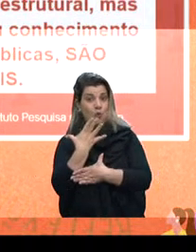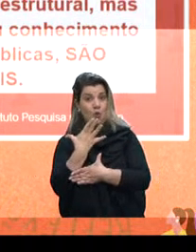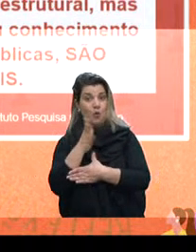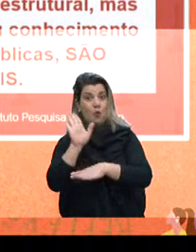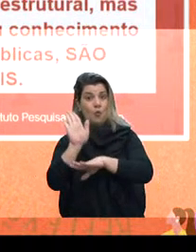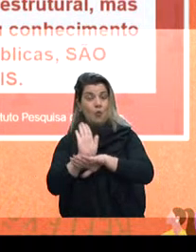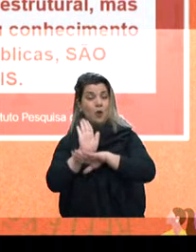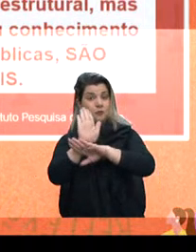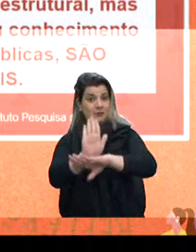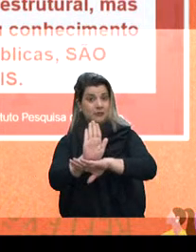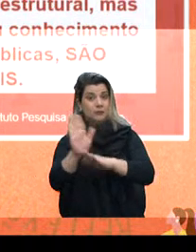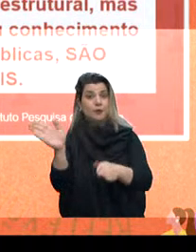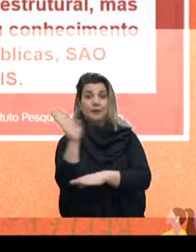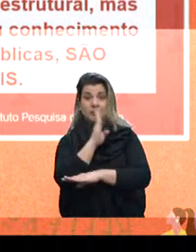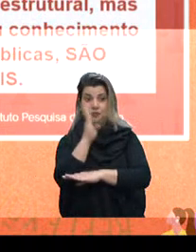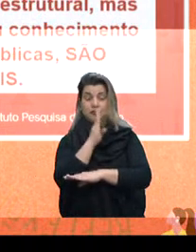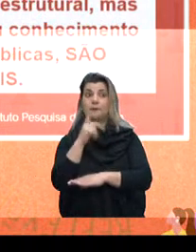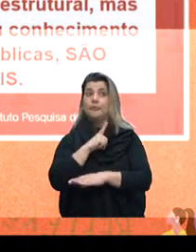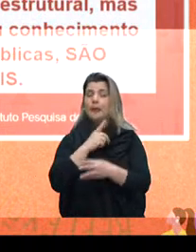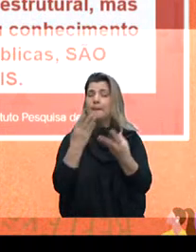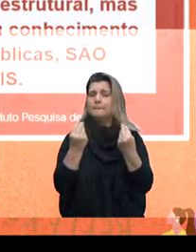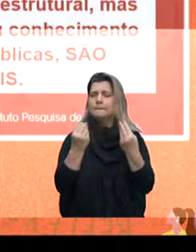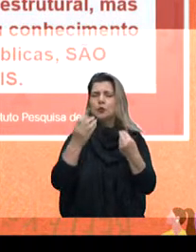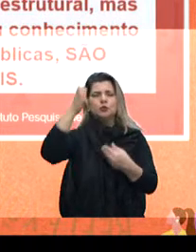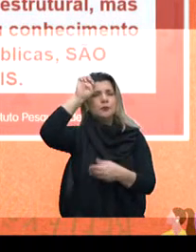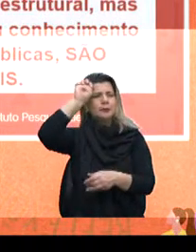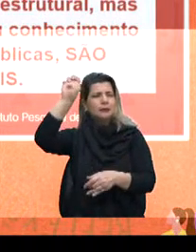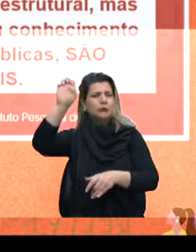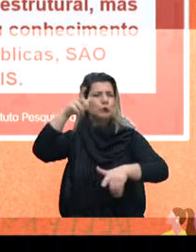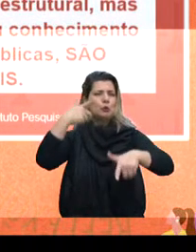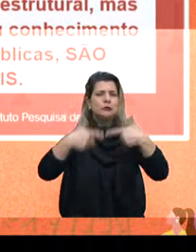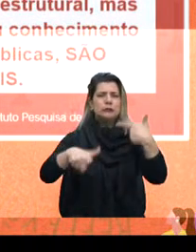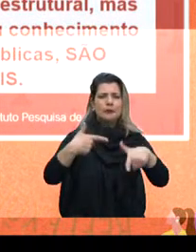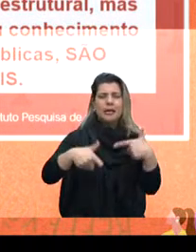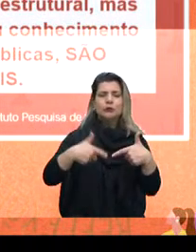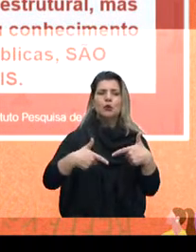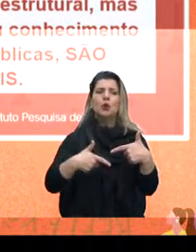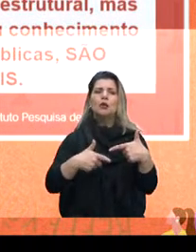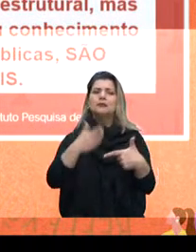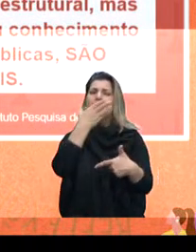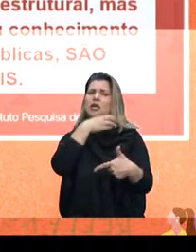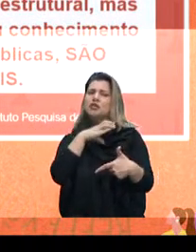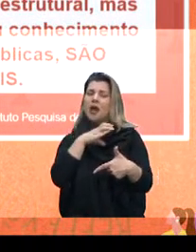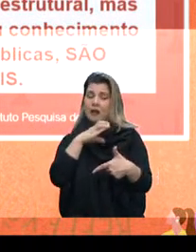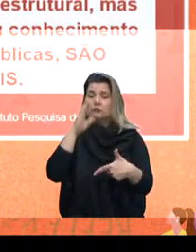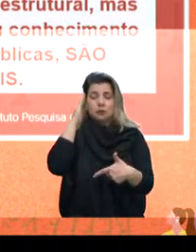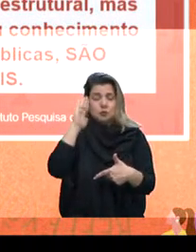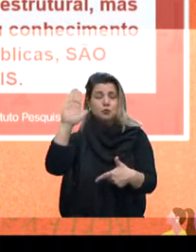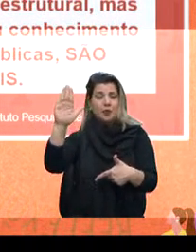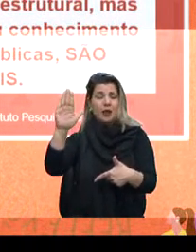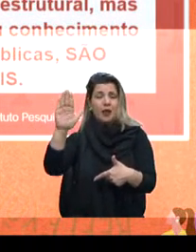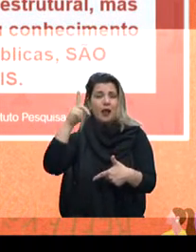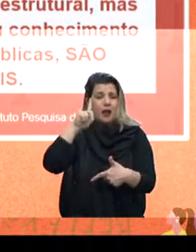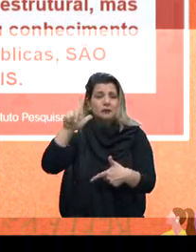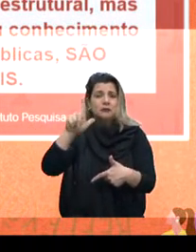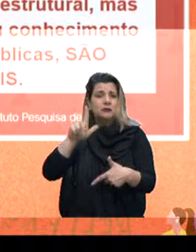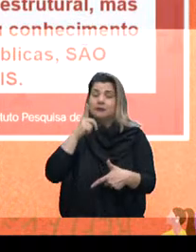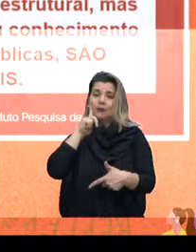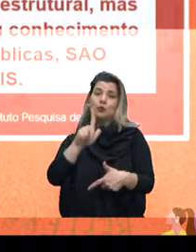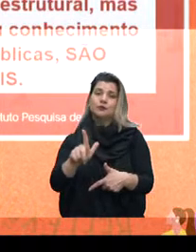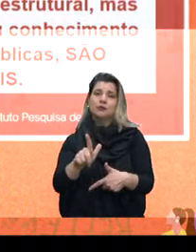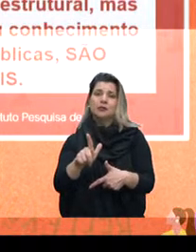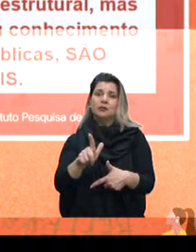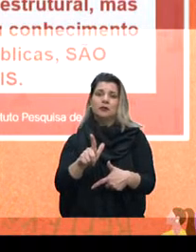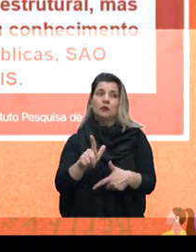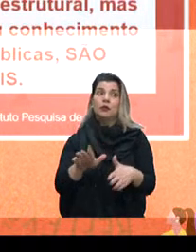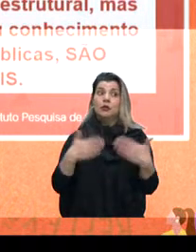trabalhadores, empreendedores, inclusive, que achavam que iriam superar, e não conseguiram superar. E,